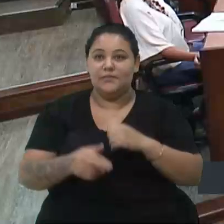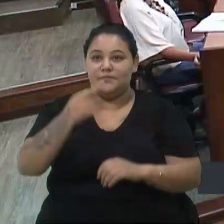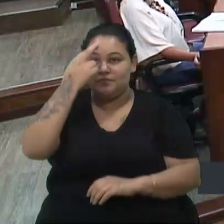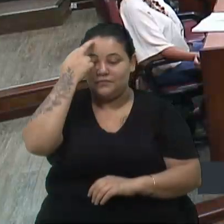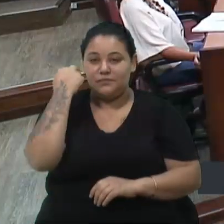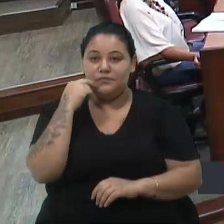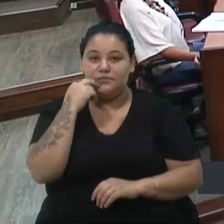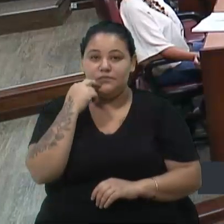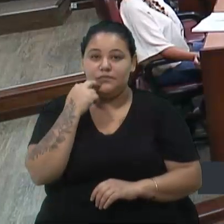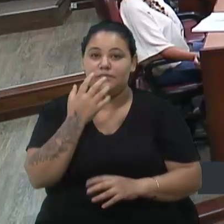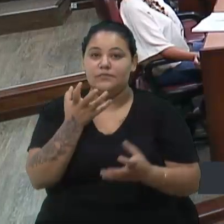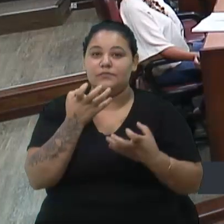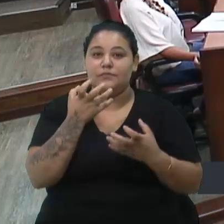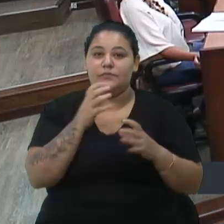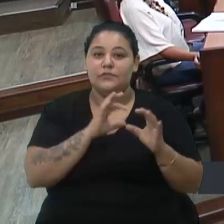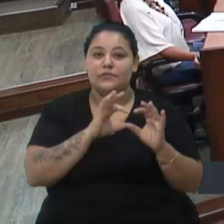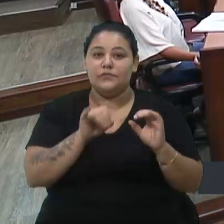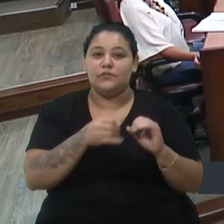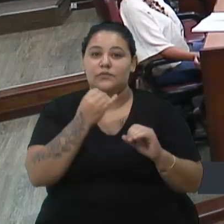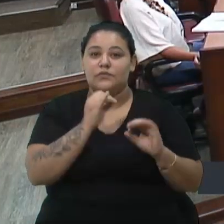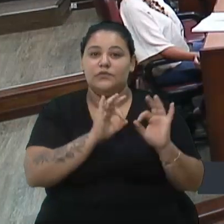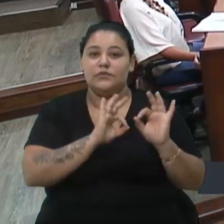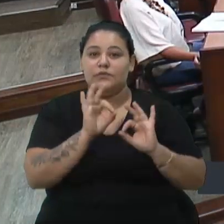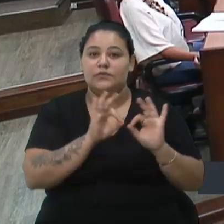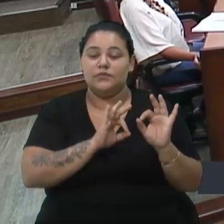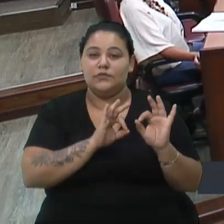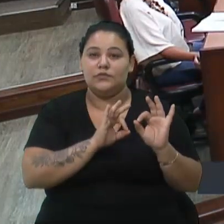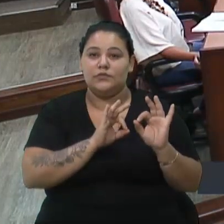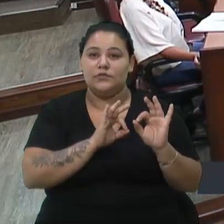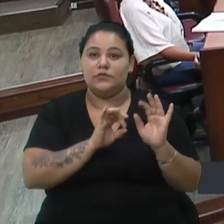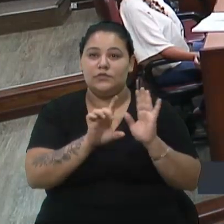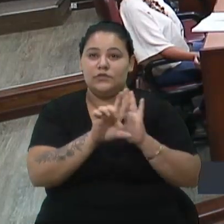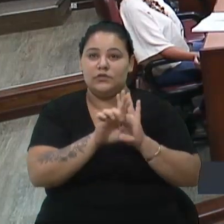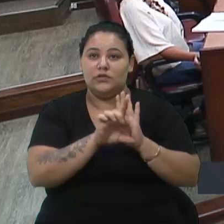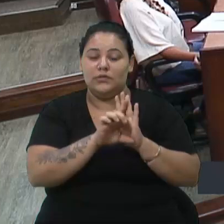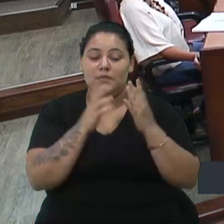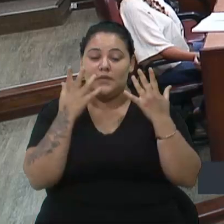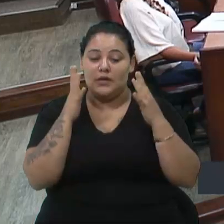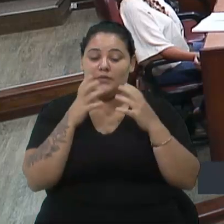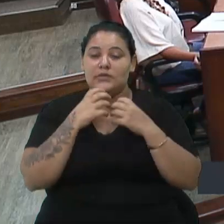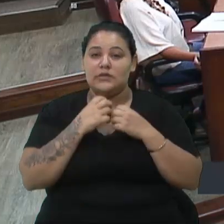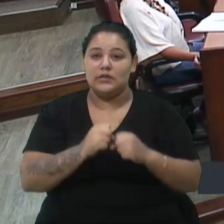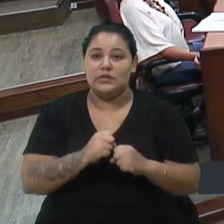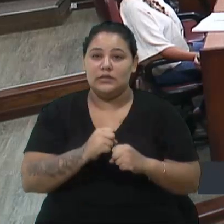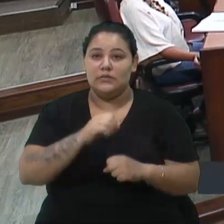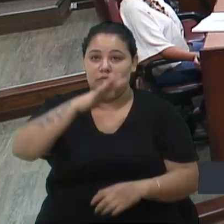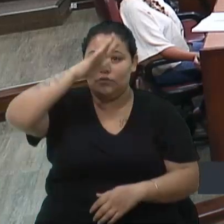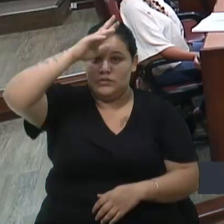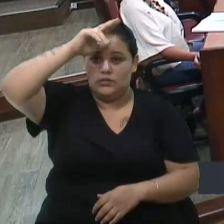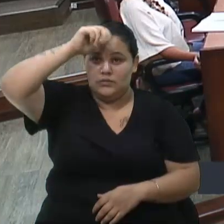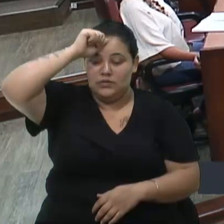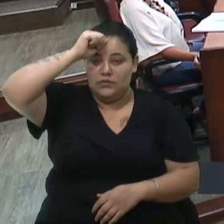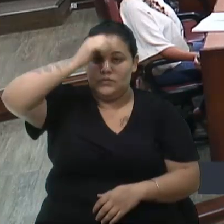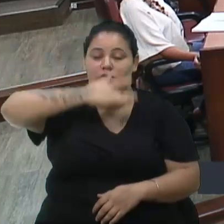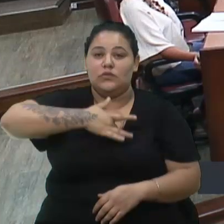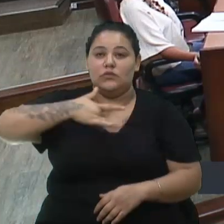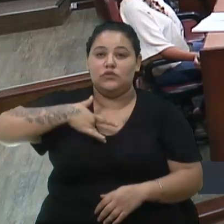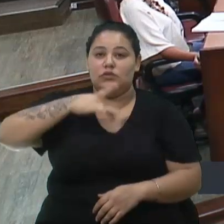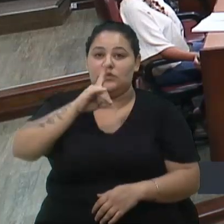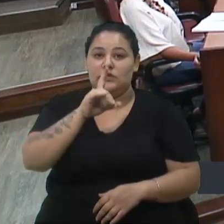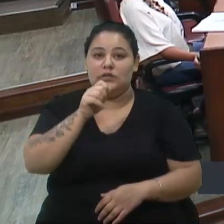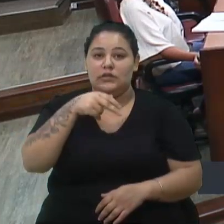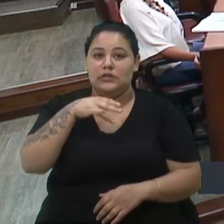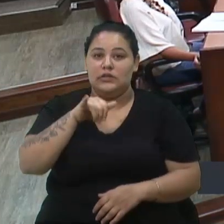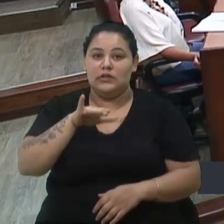Quero aproveitar esse projeto de lei e parabenizar a Secretaria Municipal de Saúde, através da secretária Daniele, pela